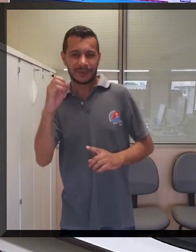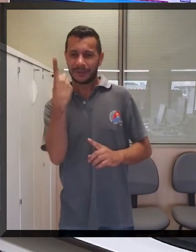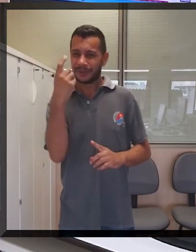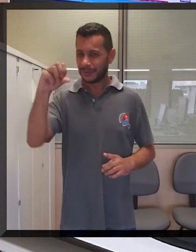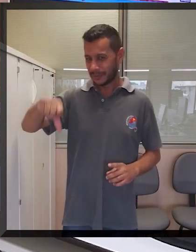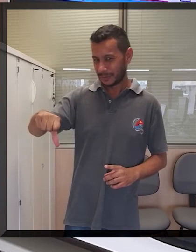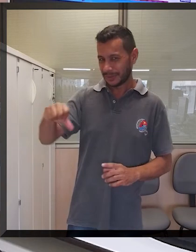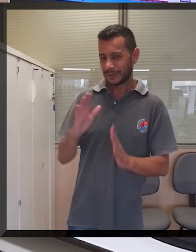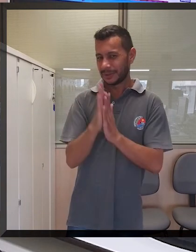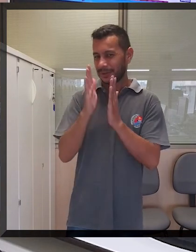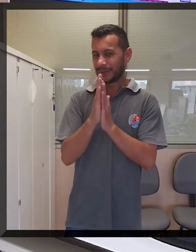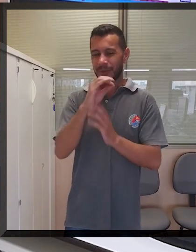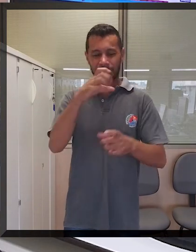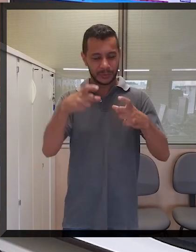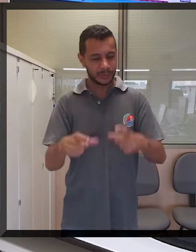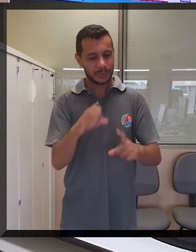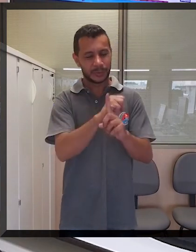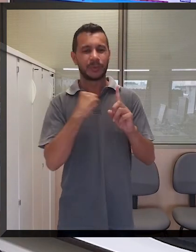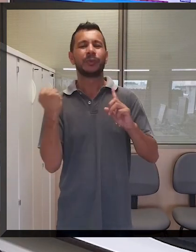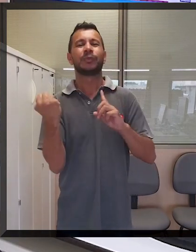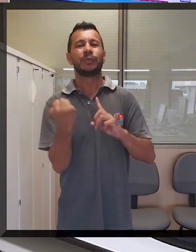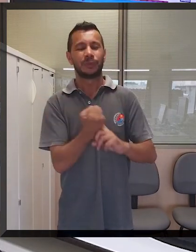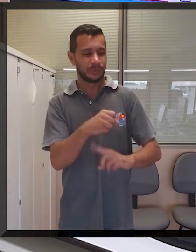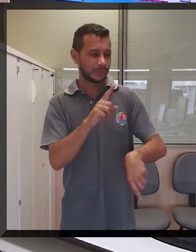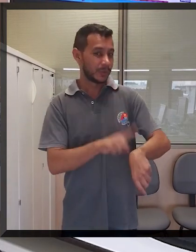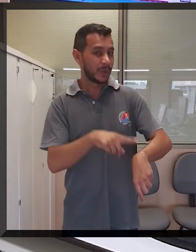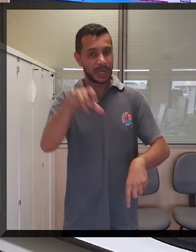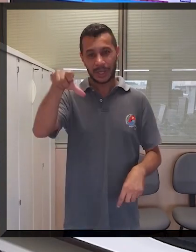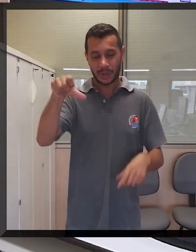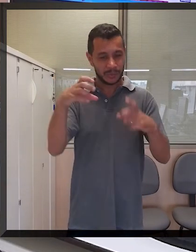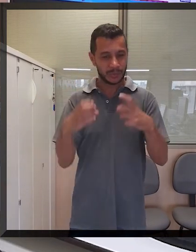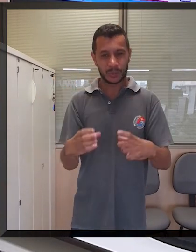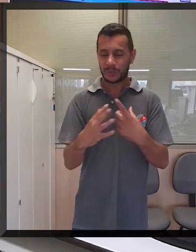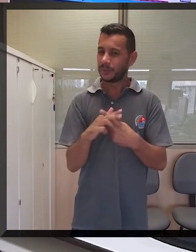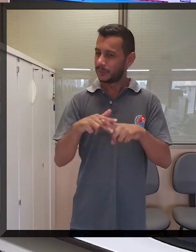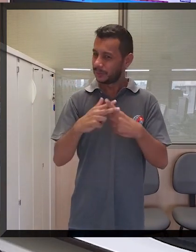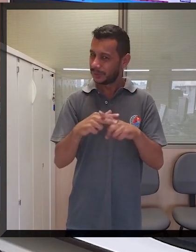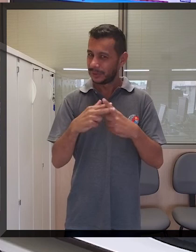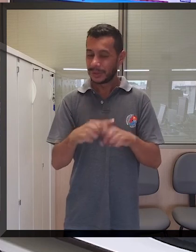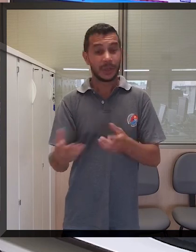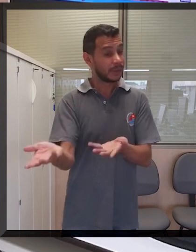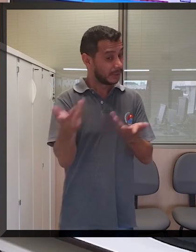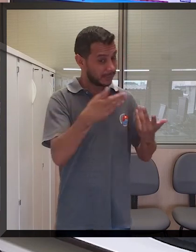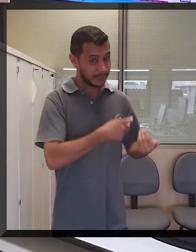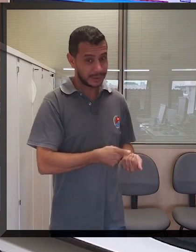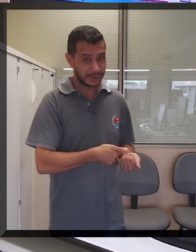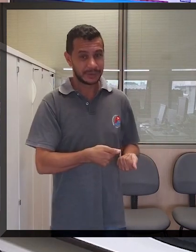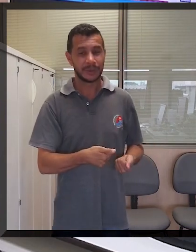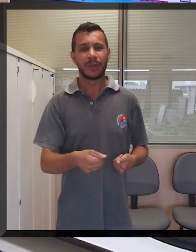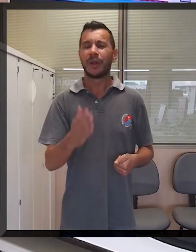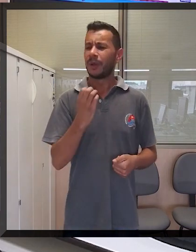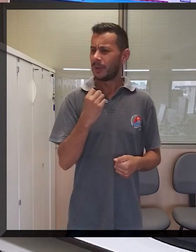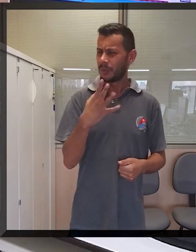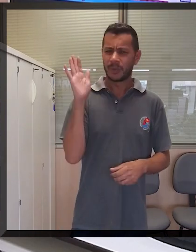anos do Espaço da Cidadania, a partir das 9 horas, na sede do Sindicato. Você é nosso convidado.